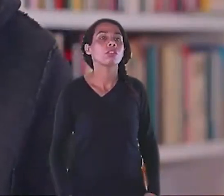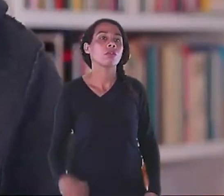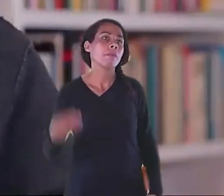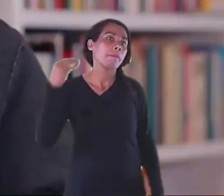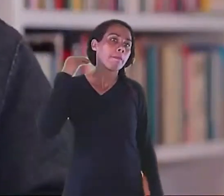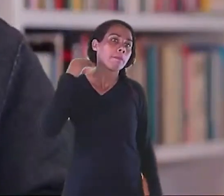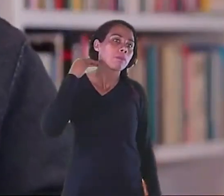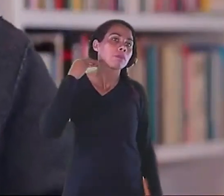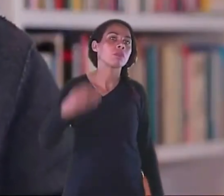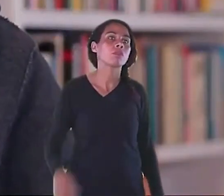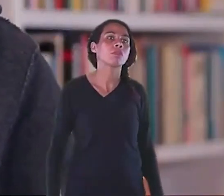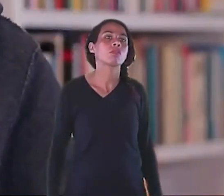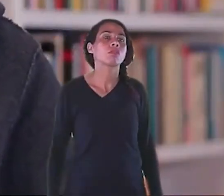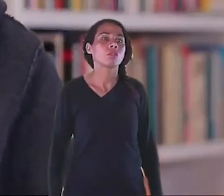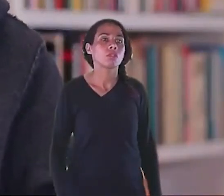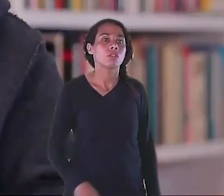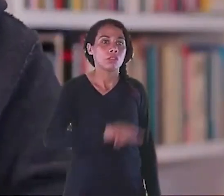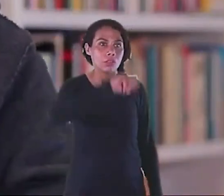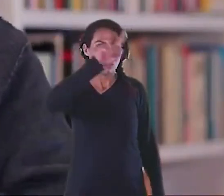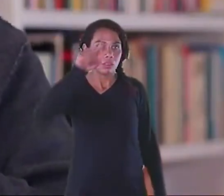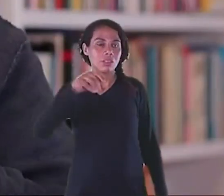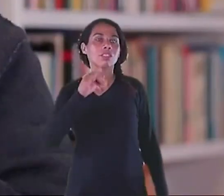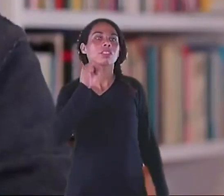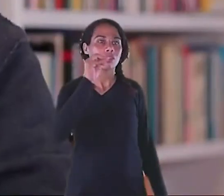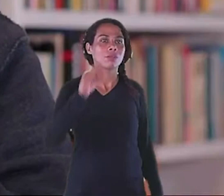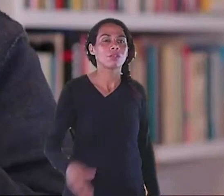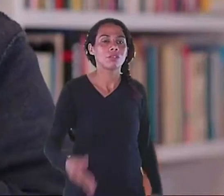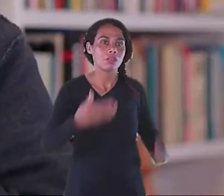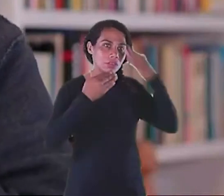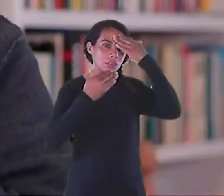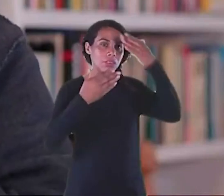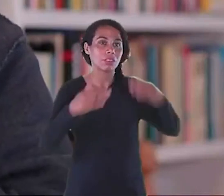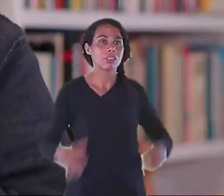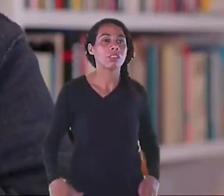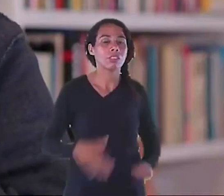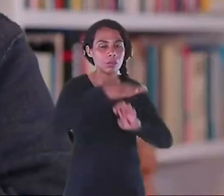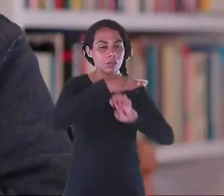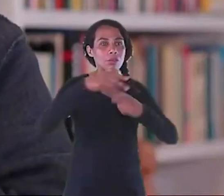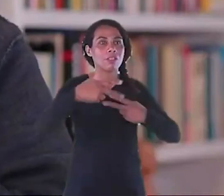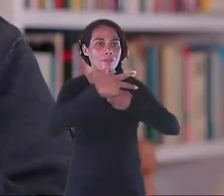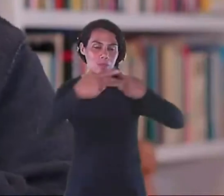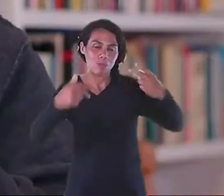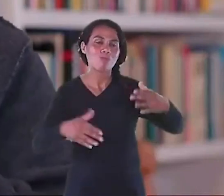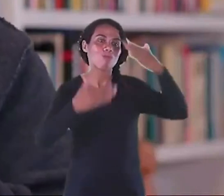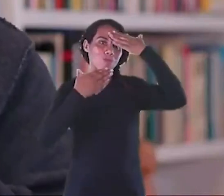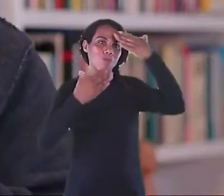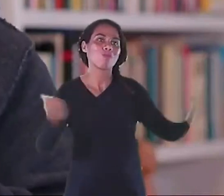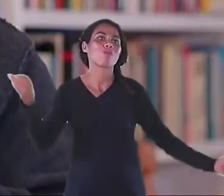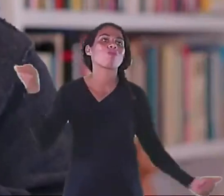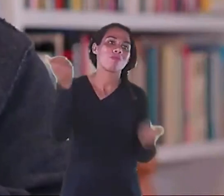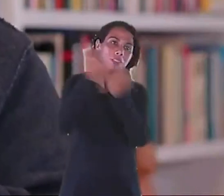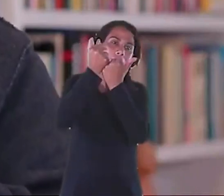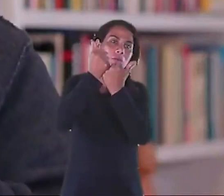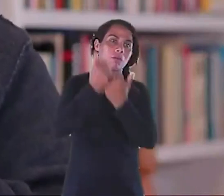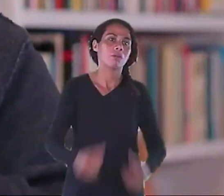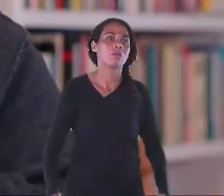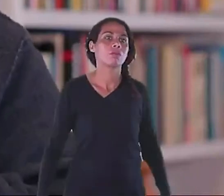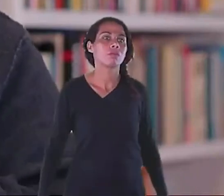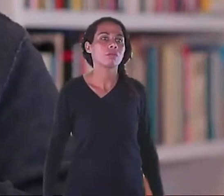Saúde e Usiminas. Vamos tocar o barco. Dijon, em primeiro lugar, eu queria dizer que eu adorei o livro.